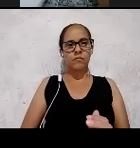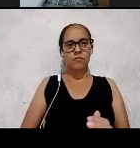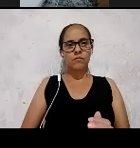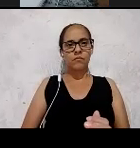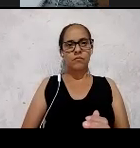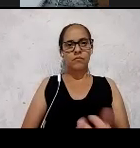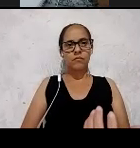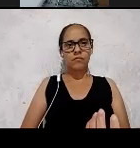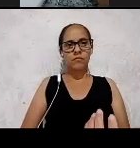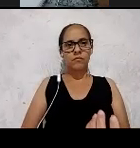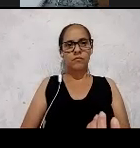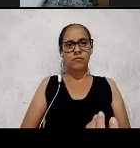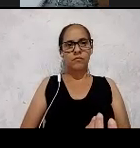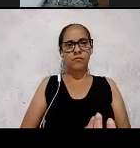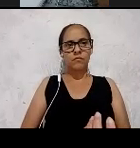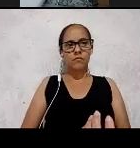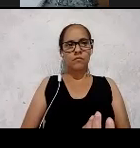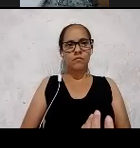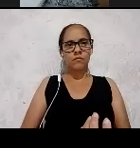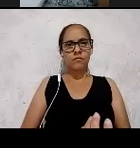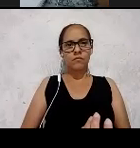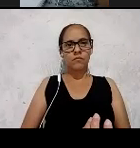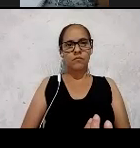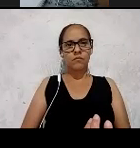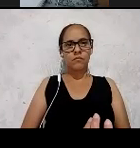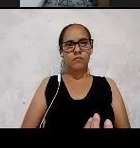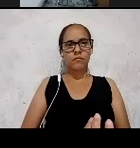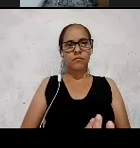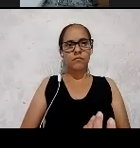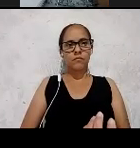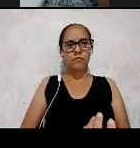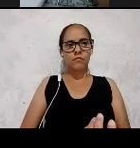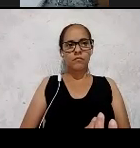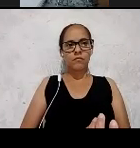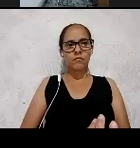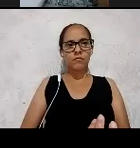Está gravando? Muito bem, deixa eu colocar aqui também.